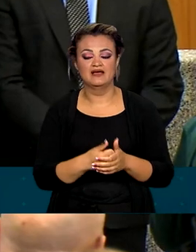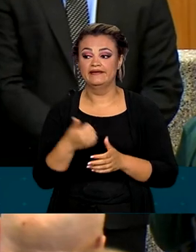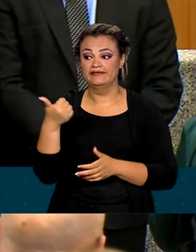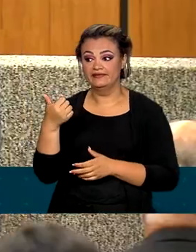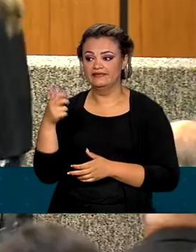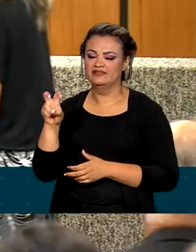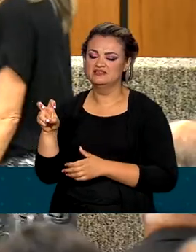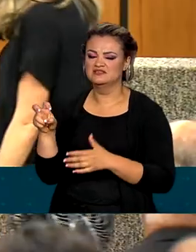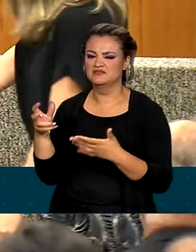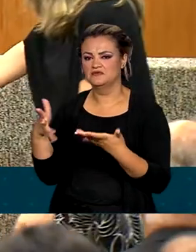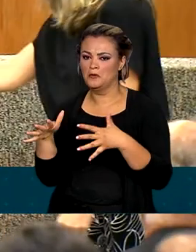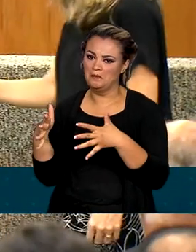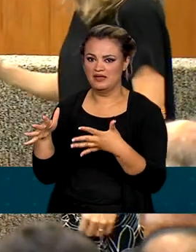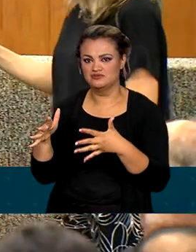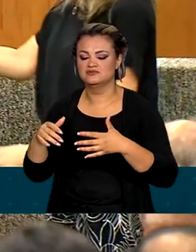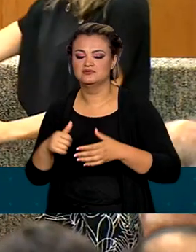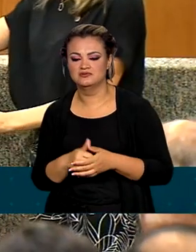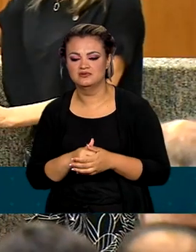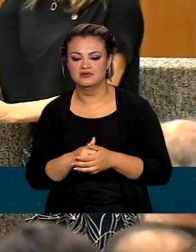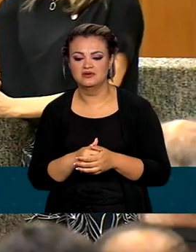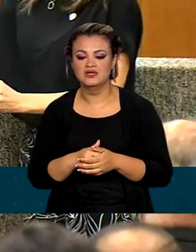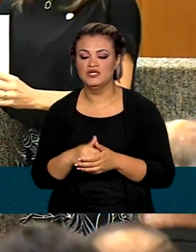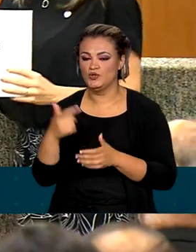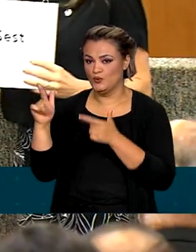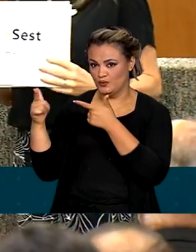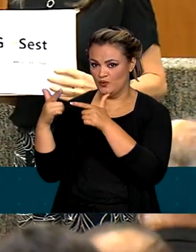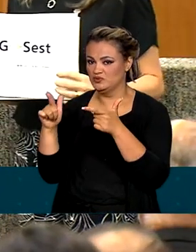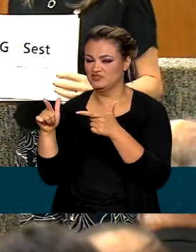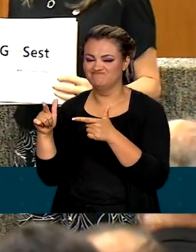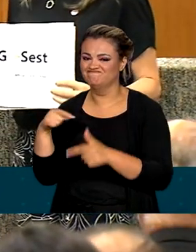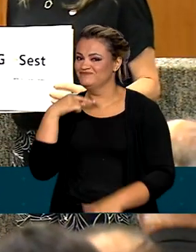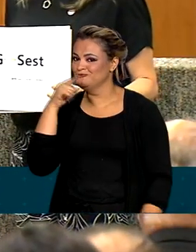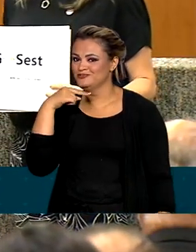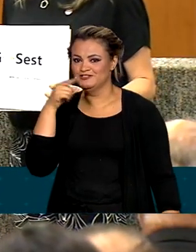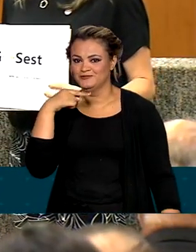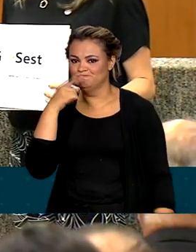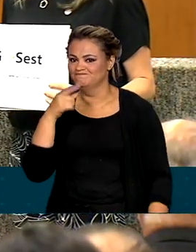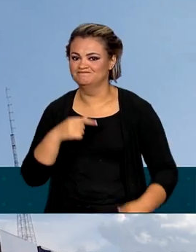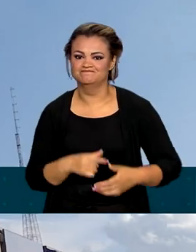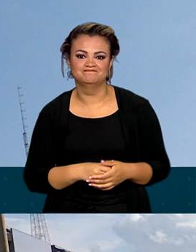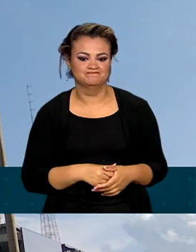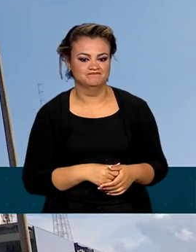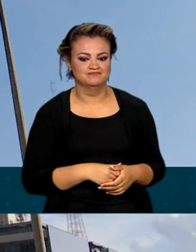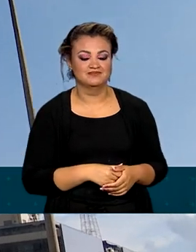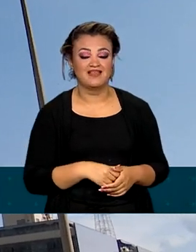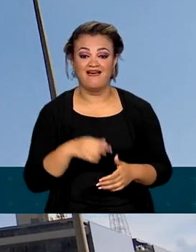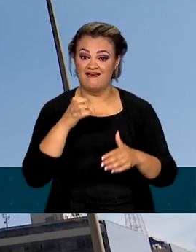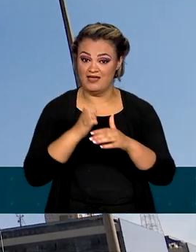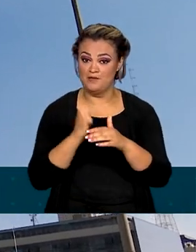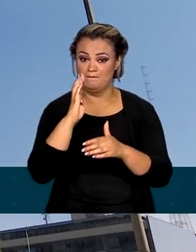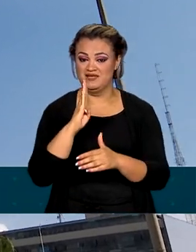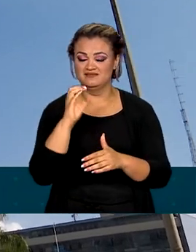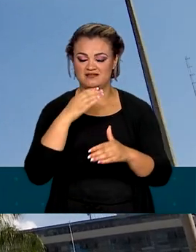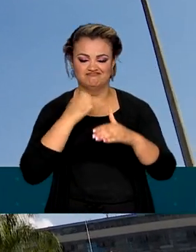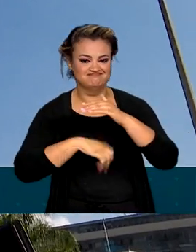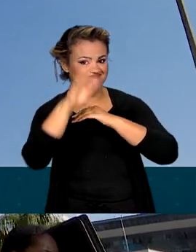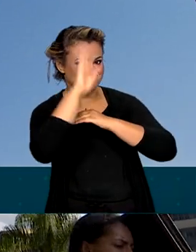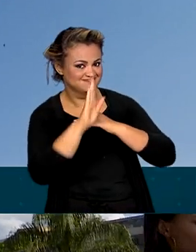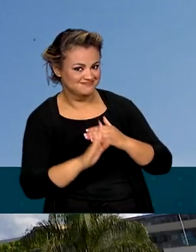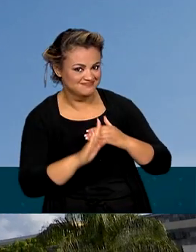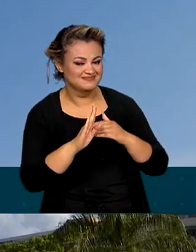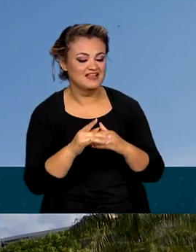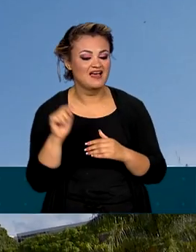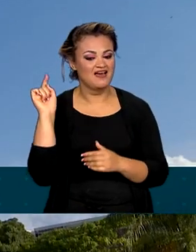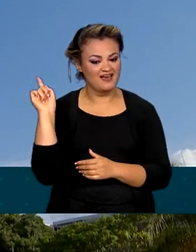ficaram no nível intermediário e o restante não obteve classificação. A EBC, Empresa Brasil de